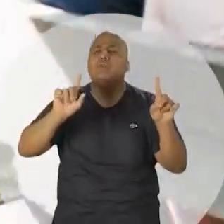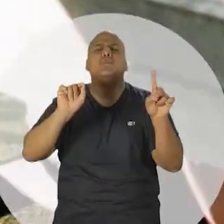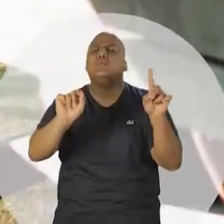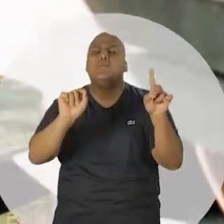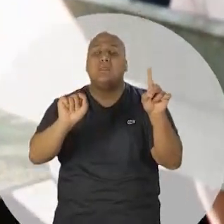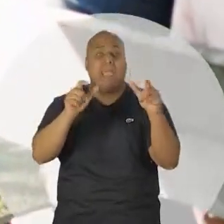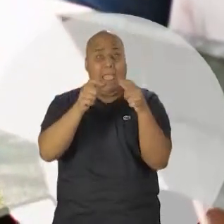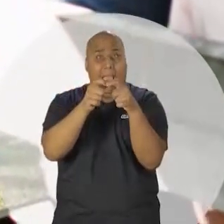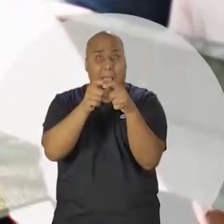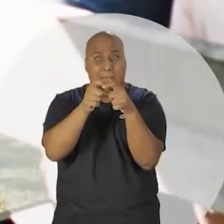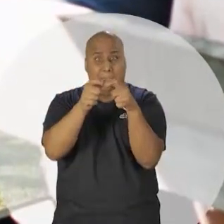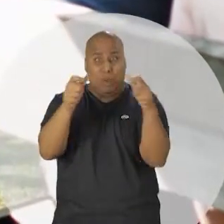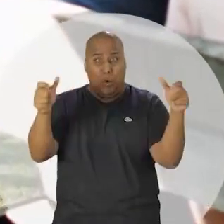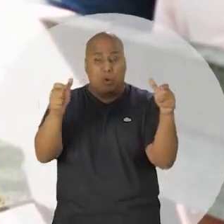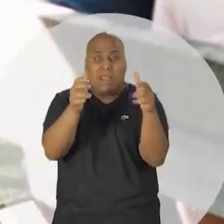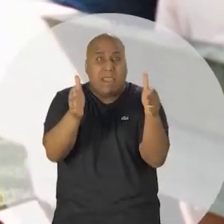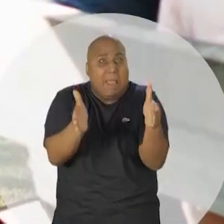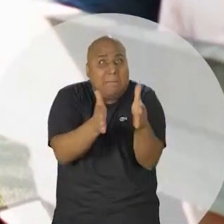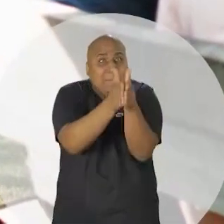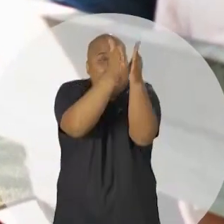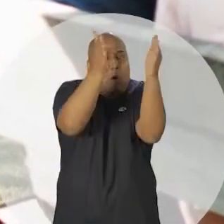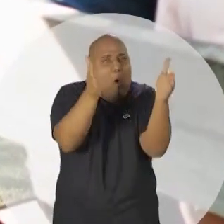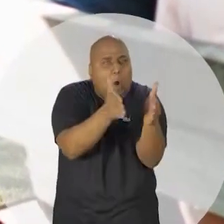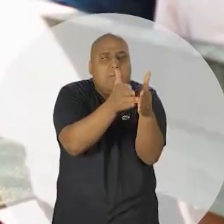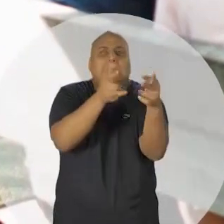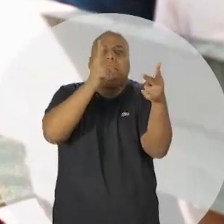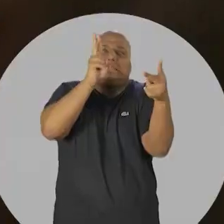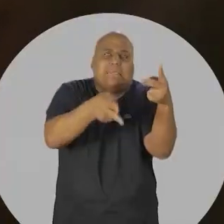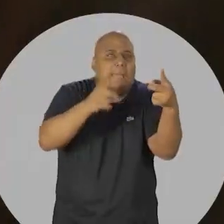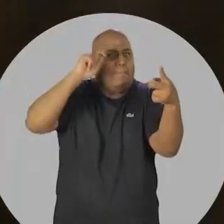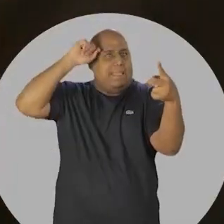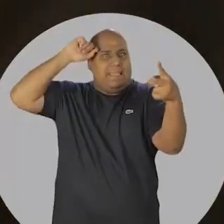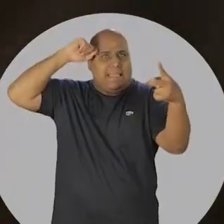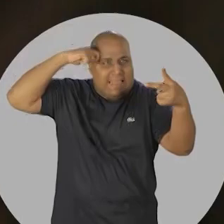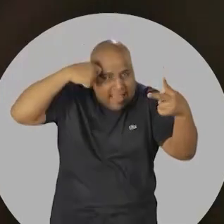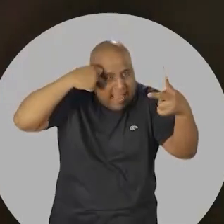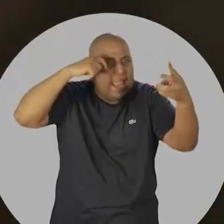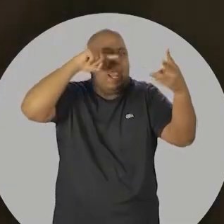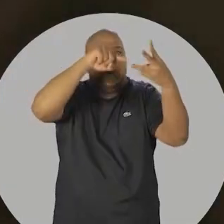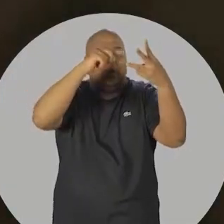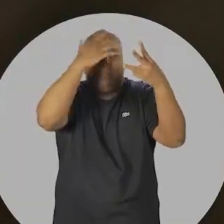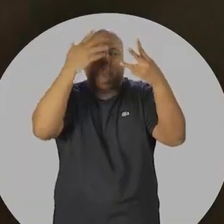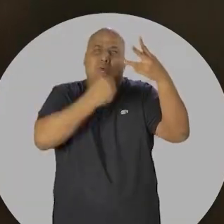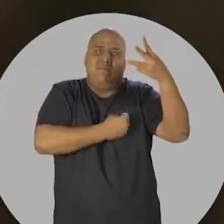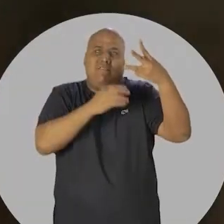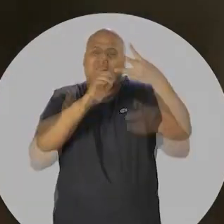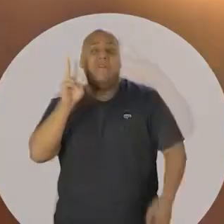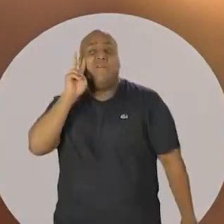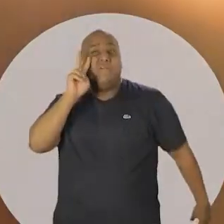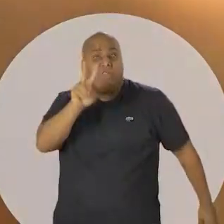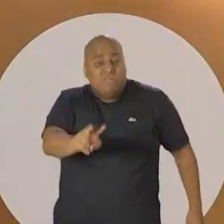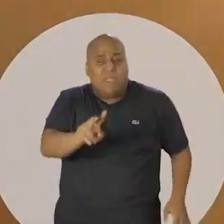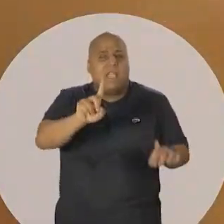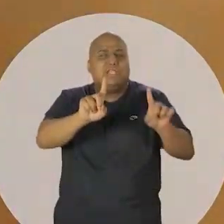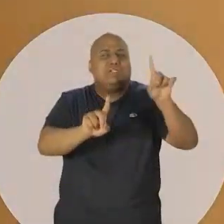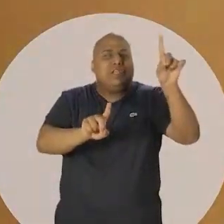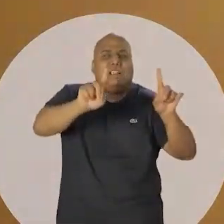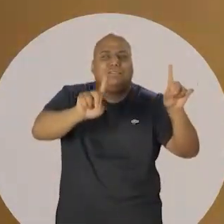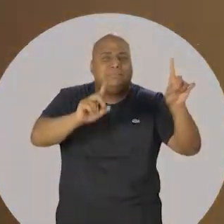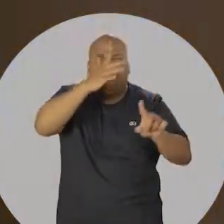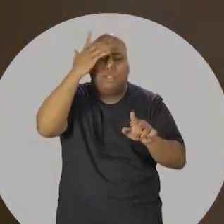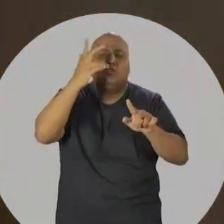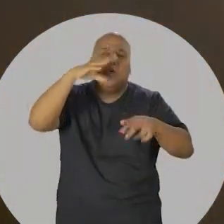olhar, que essa miséria, essa desigualdade, ela explode pesadamente nos pobres, negros e periféricos. Se você olhar, por exemplo, a